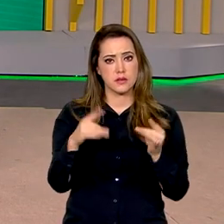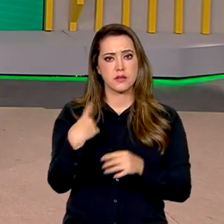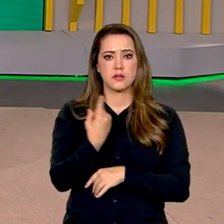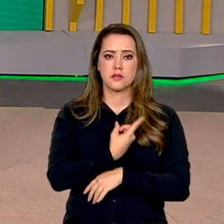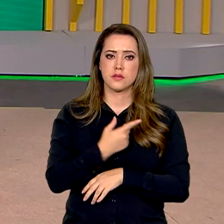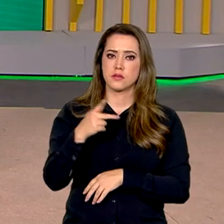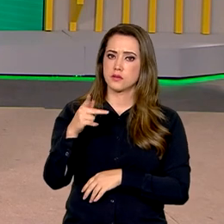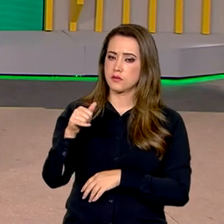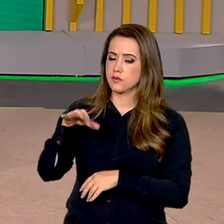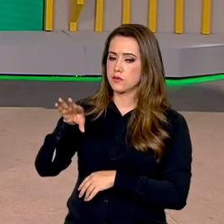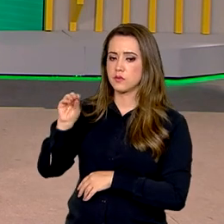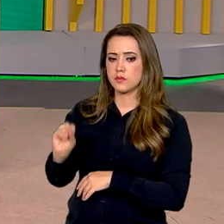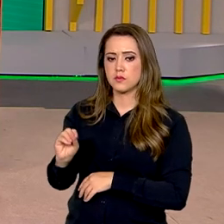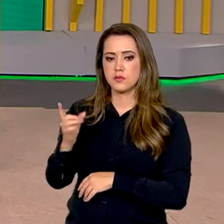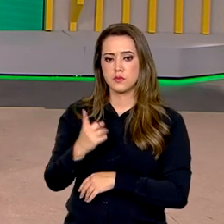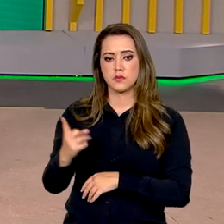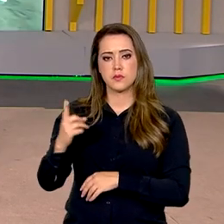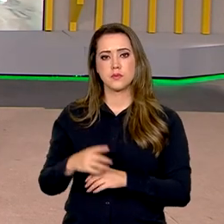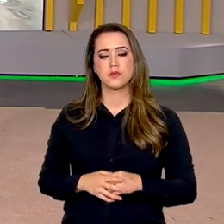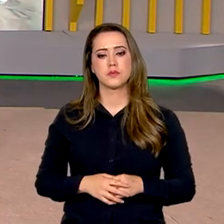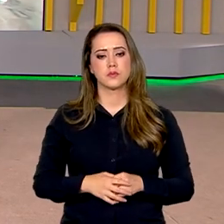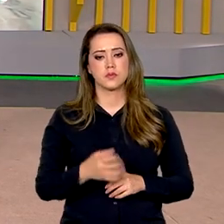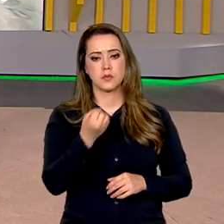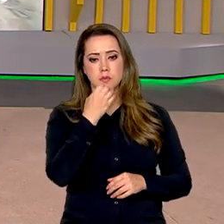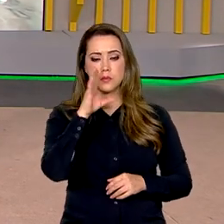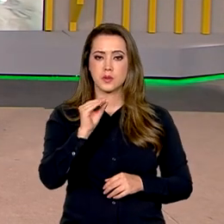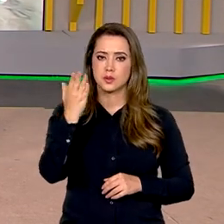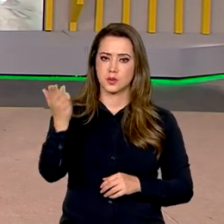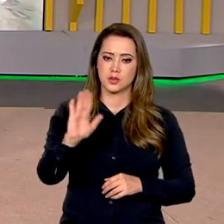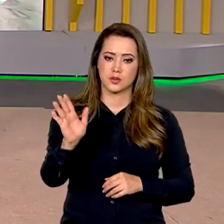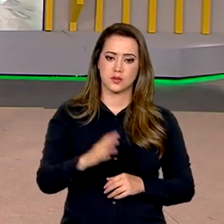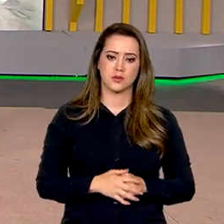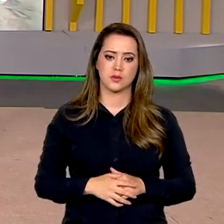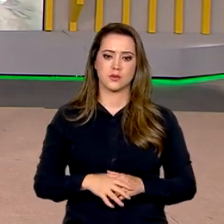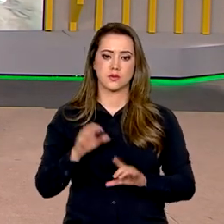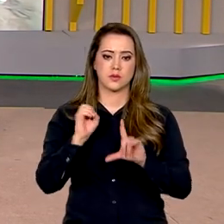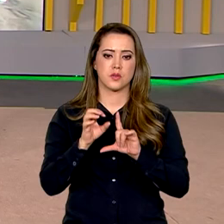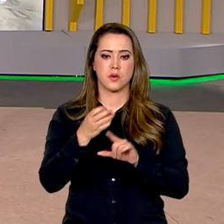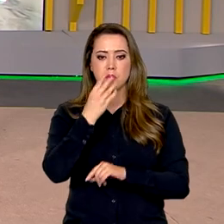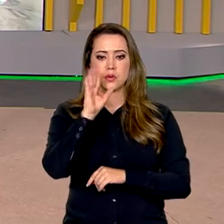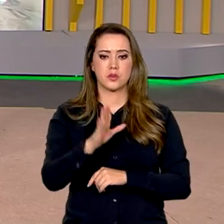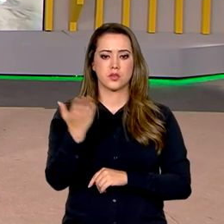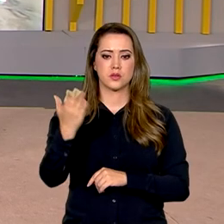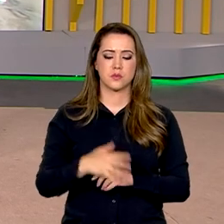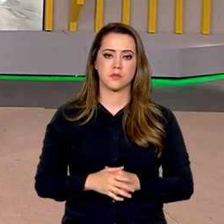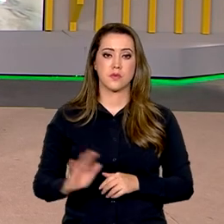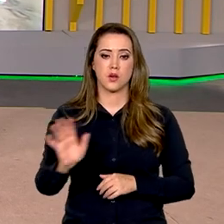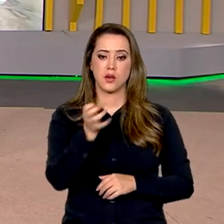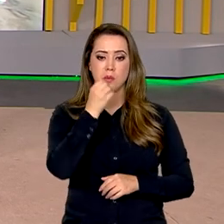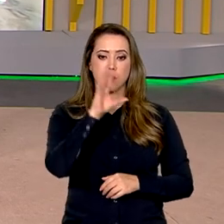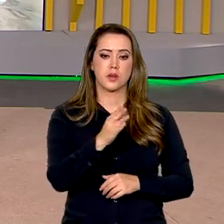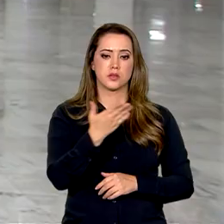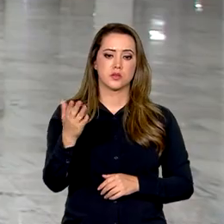detalhes e explica melhor esse assunto para a gente é o repórter Pablo Mundin, direto do Palácio do Planalto, ao vivo. Boa noite, Pablo. Boa noite,